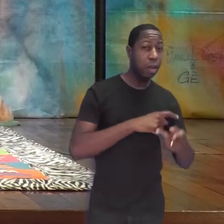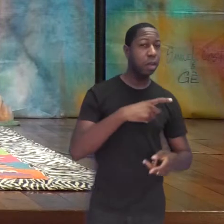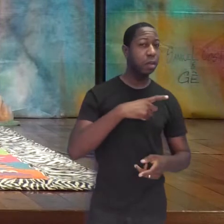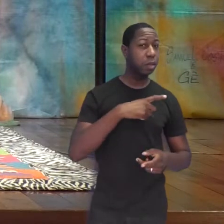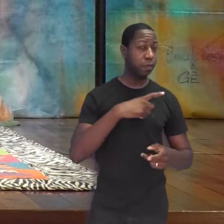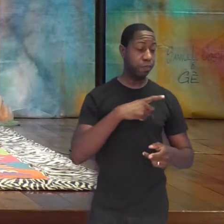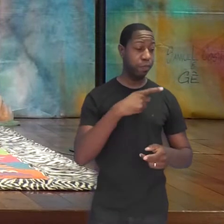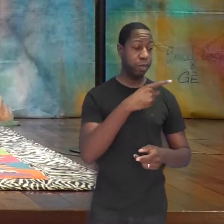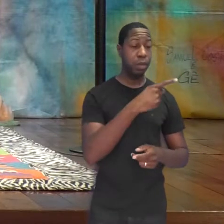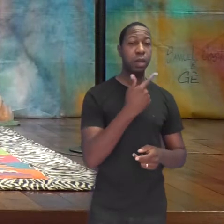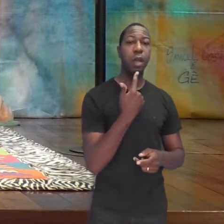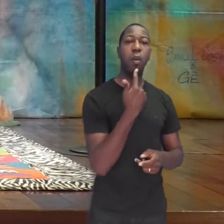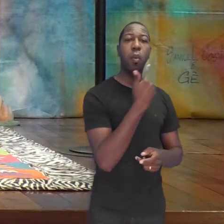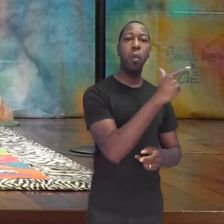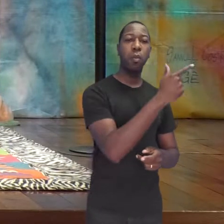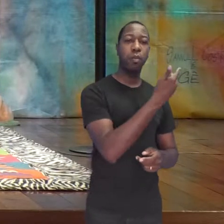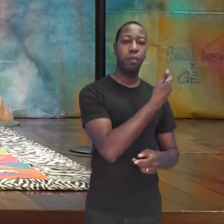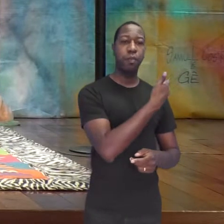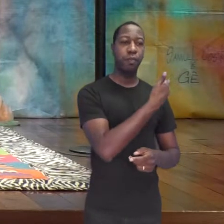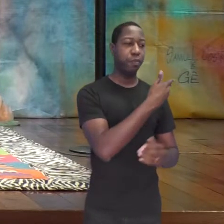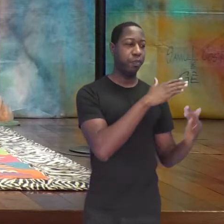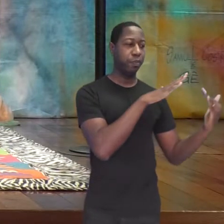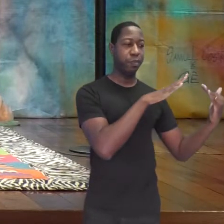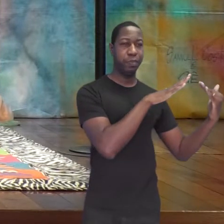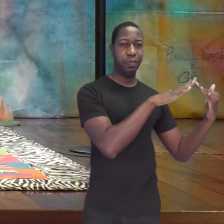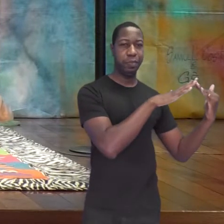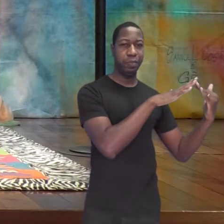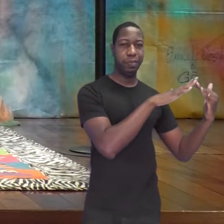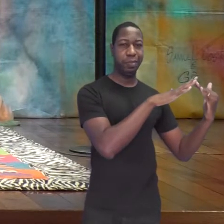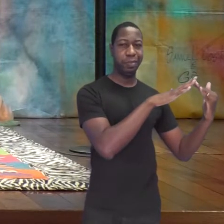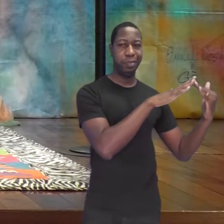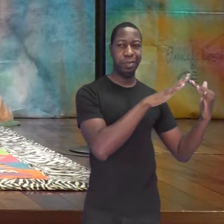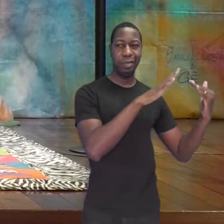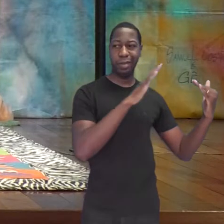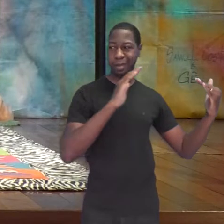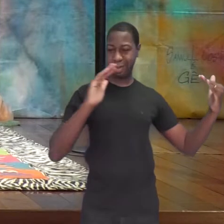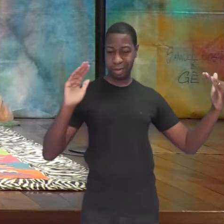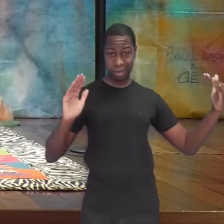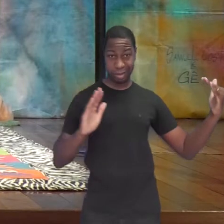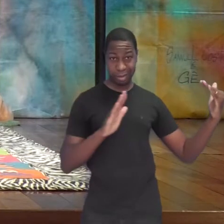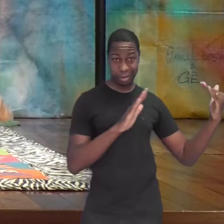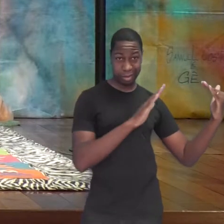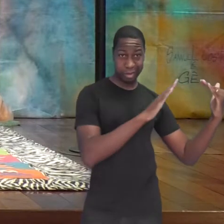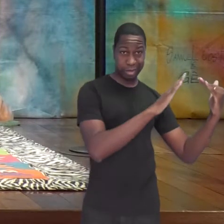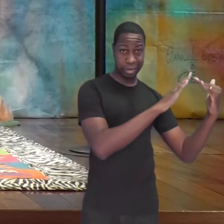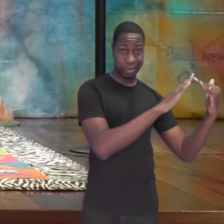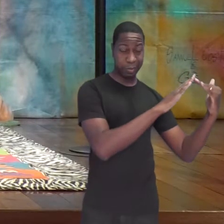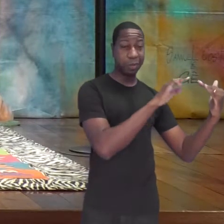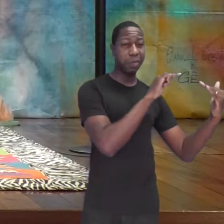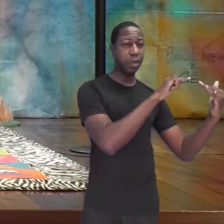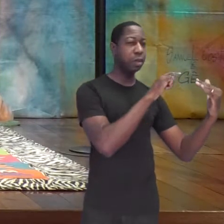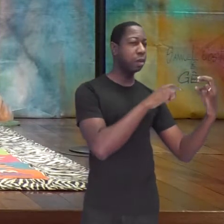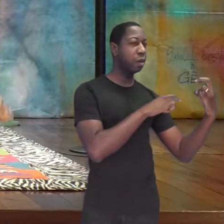vizinho um sábio que era capaz de resolver problemas do arco da velha. O